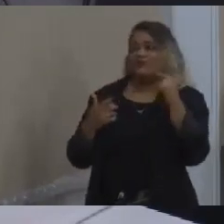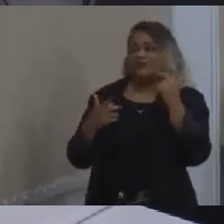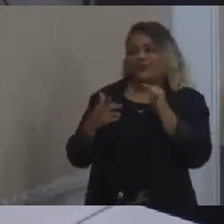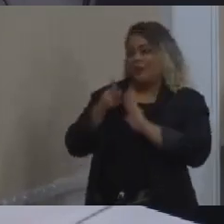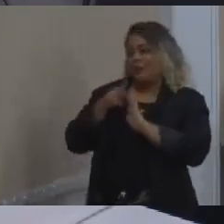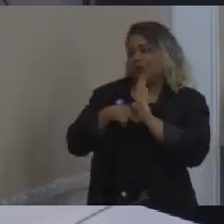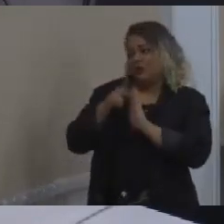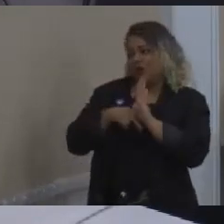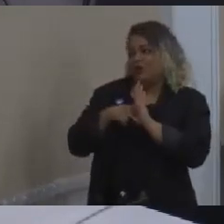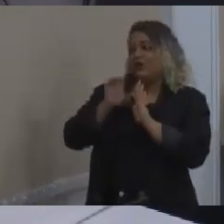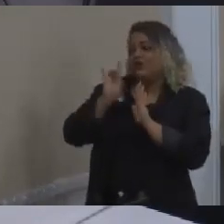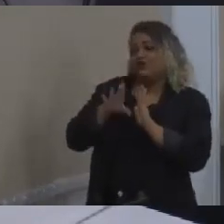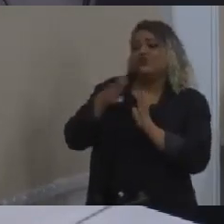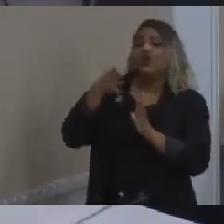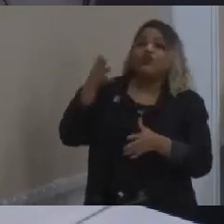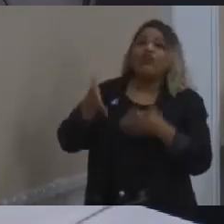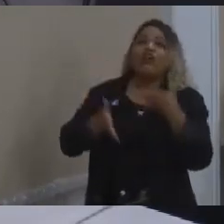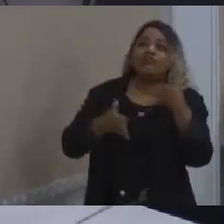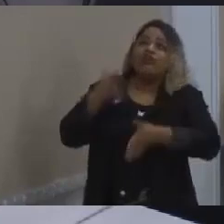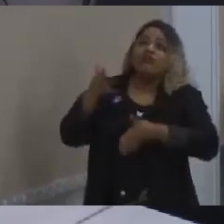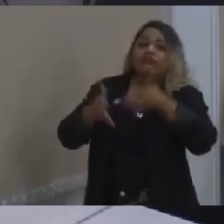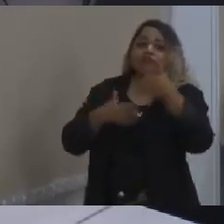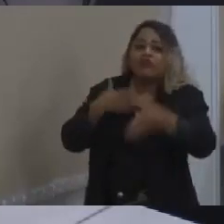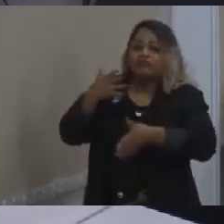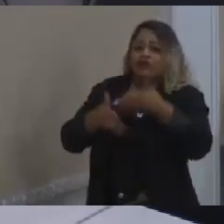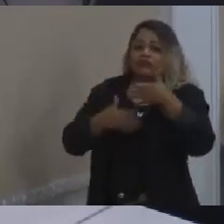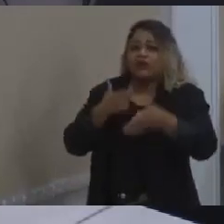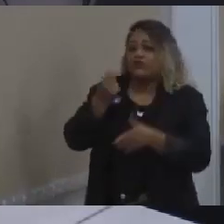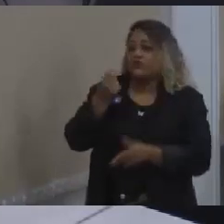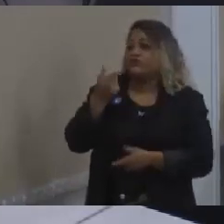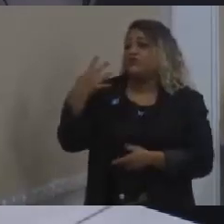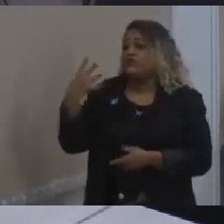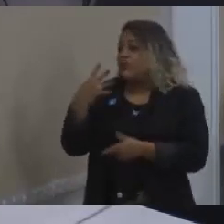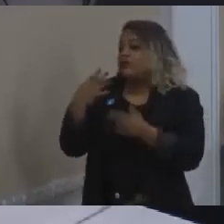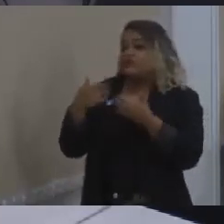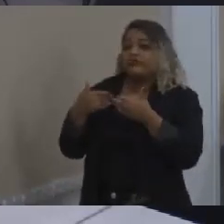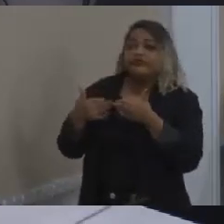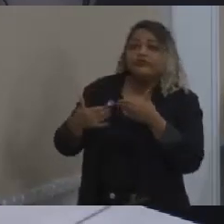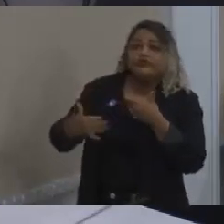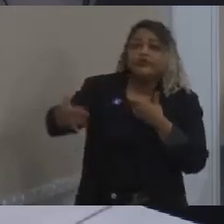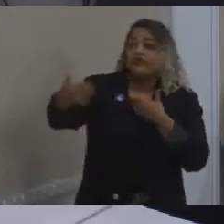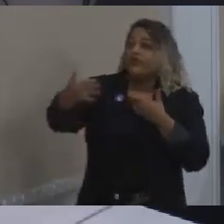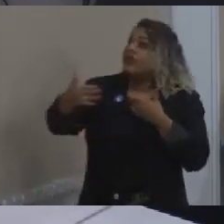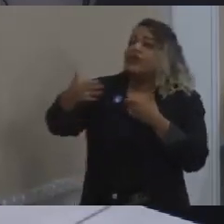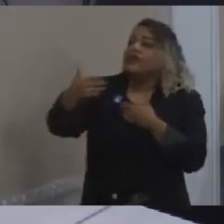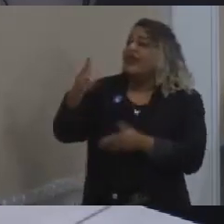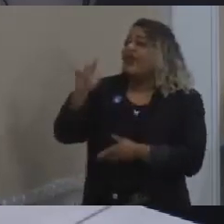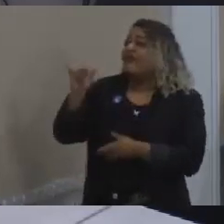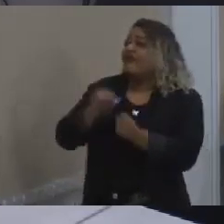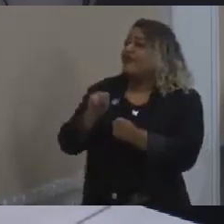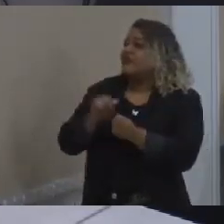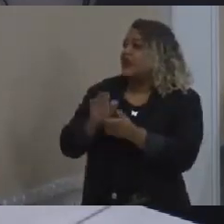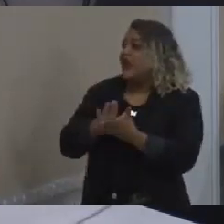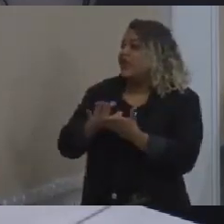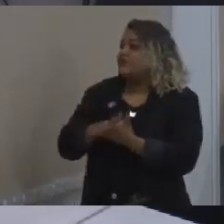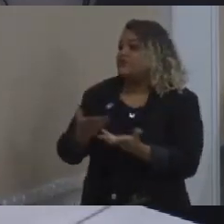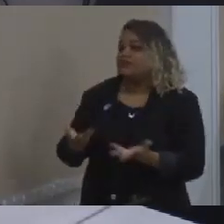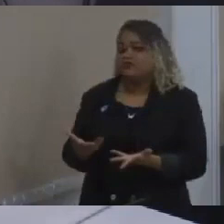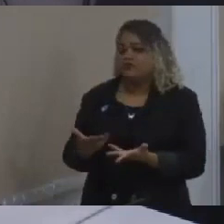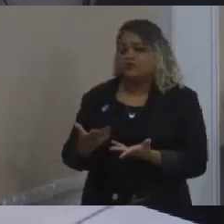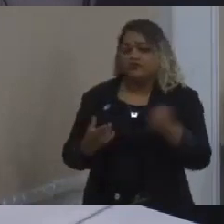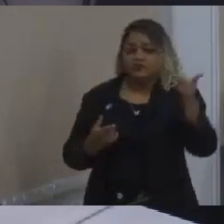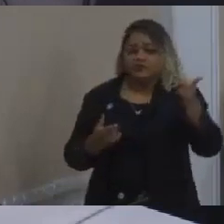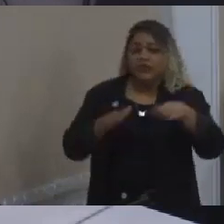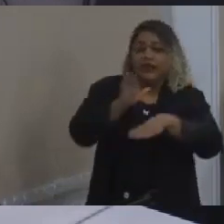aí fica só no discurso. Vai passar o ano de 2024 inteiro e não saiu nenhum. E aí, o assistente social que está fazendo abordagem lá na